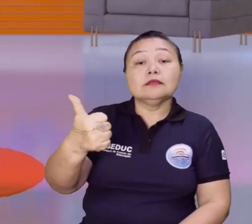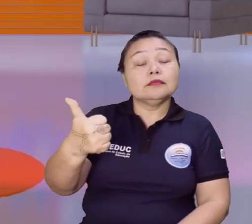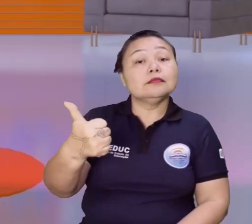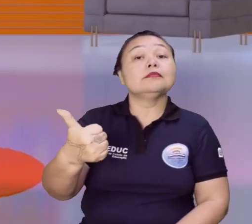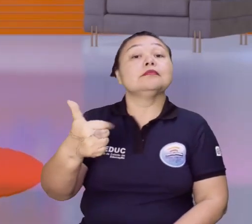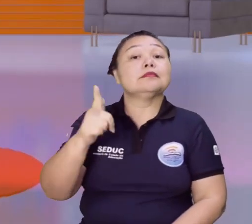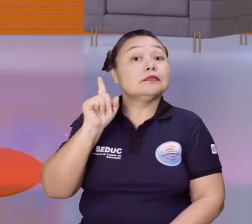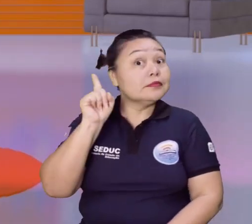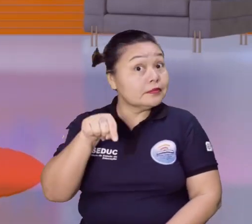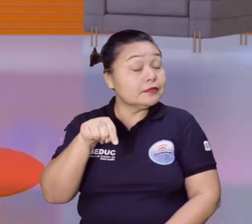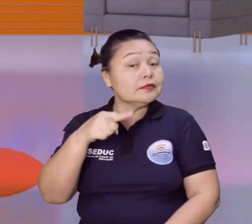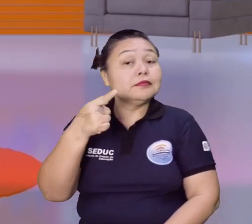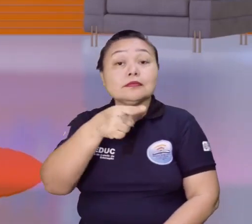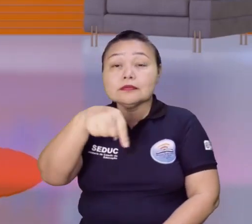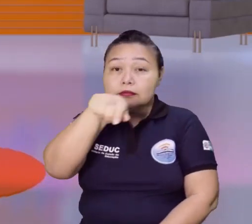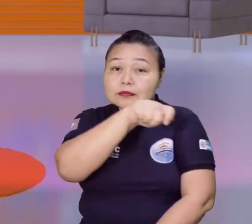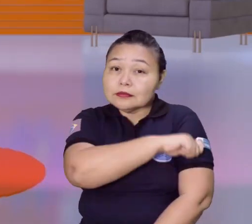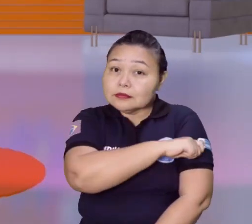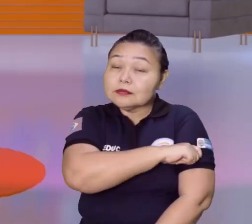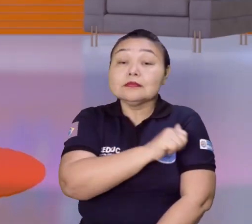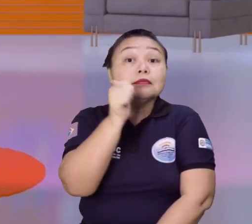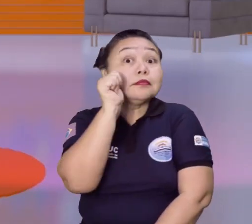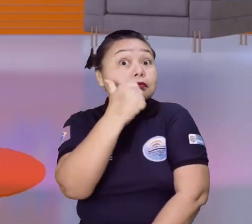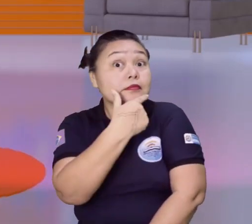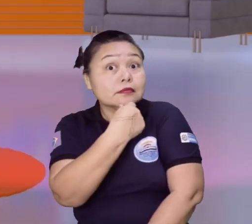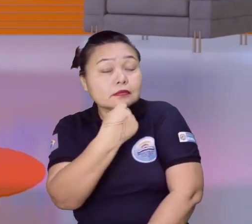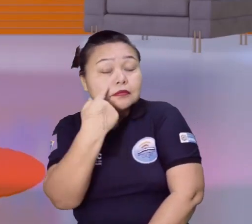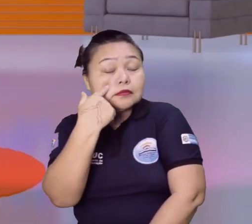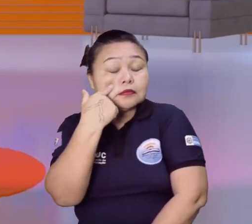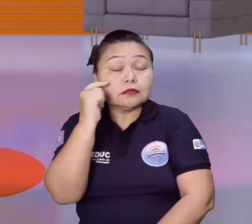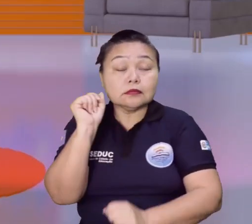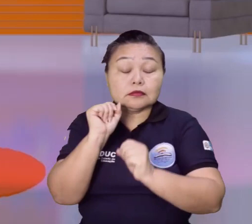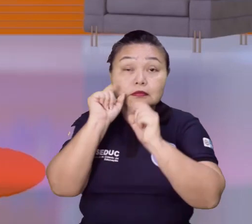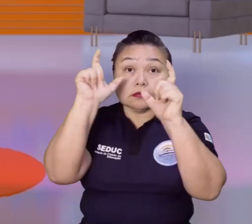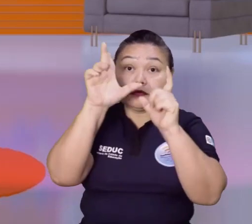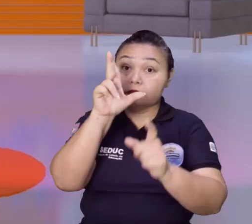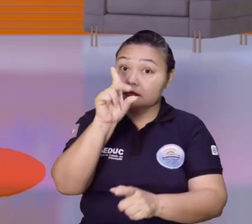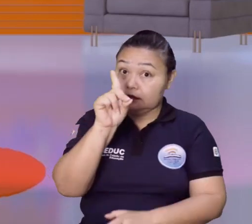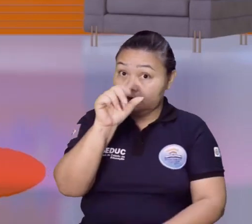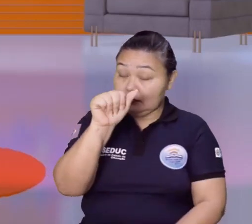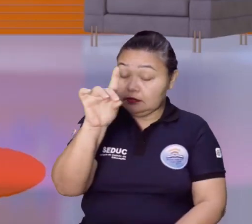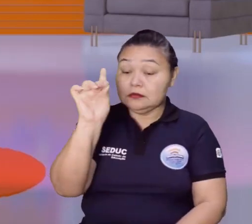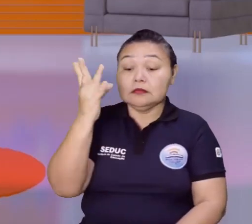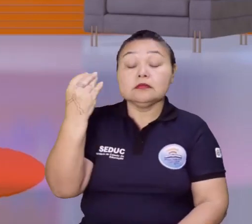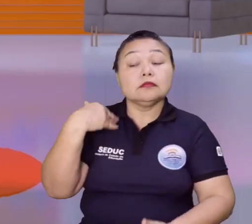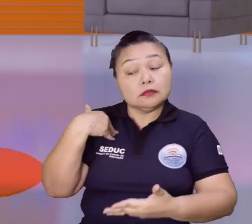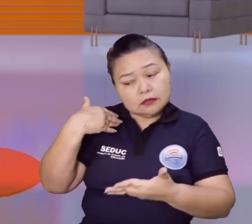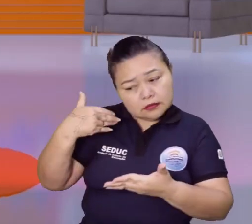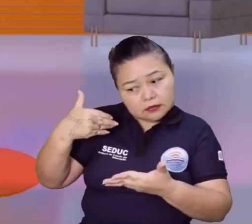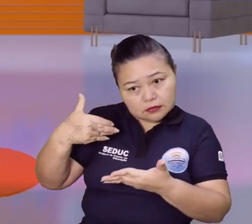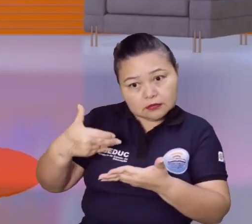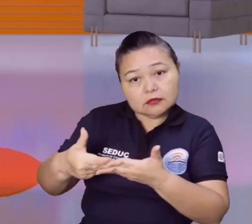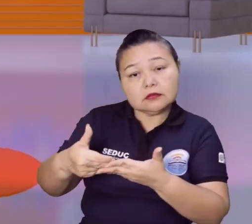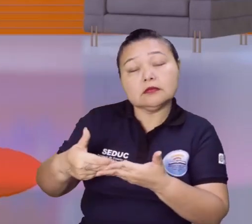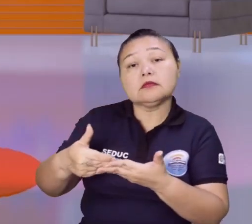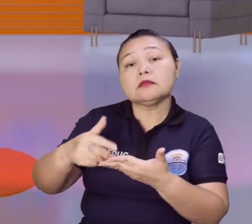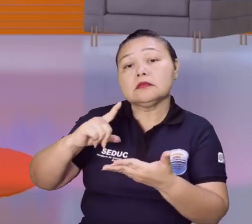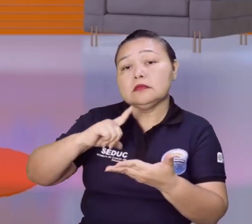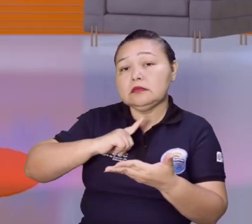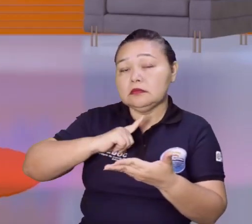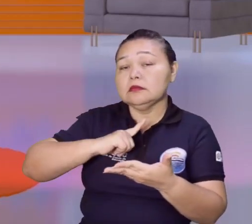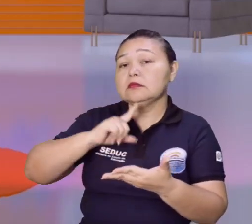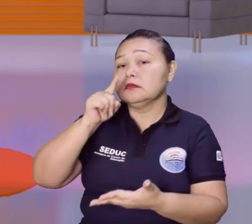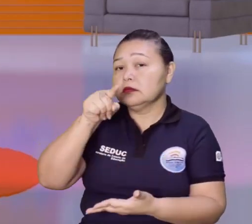mesmo. Então, você aluno, você aluna, fiquem ligados para essas datas que está se aproximando, que você